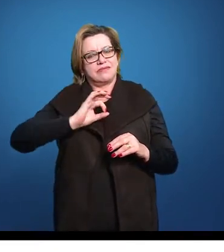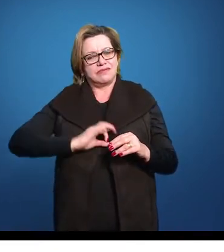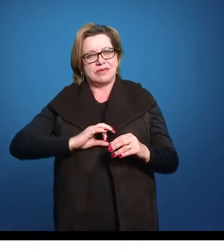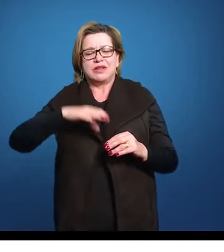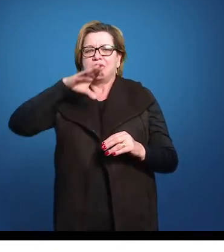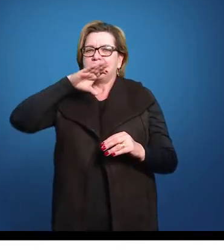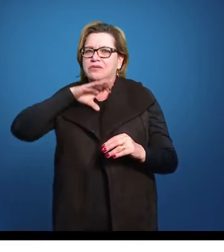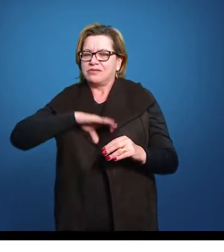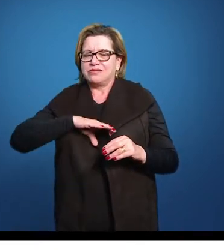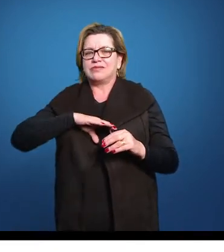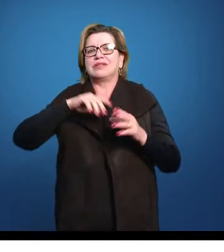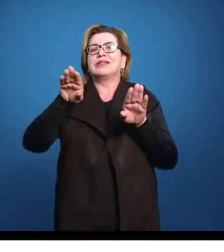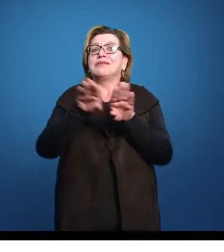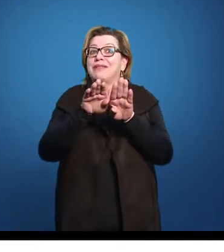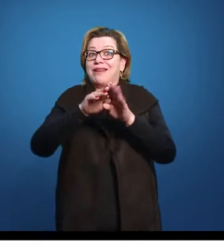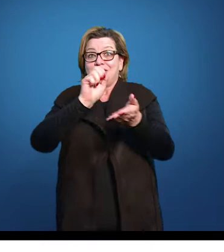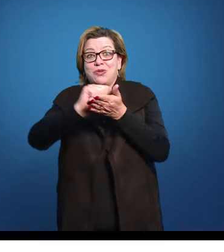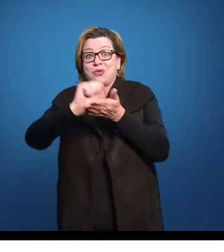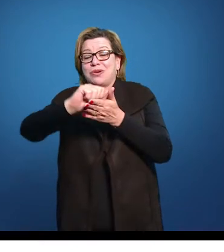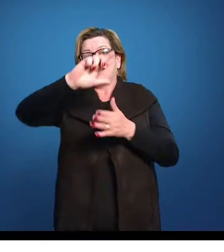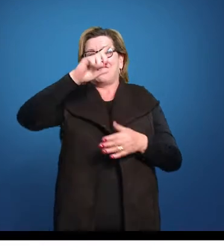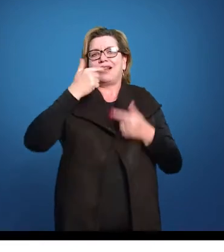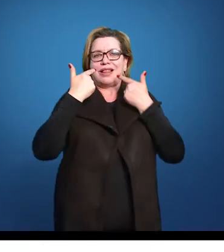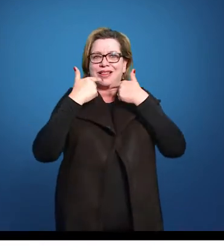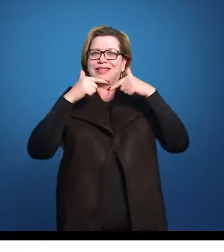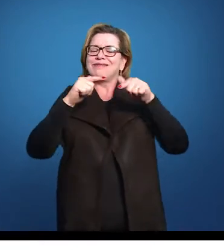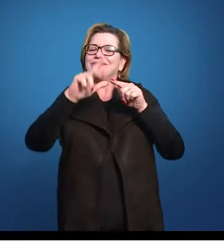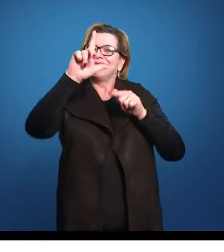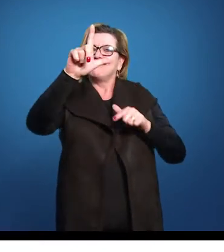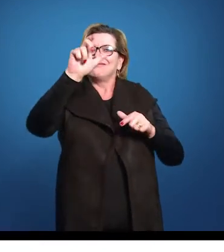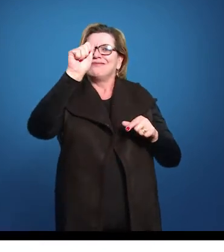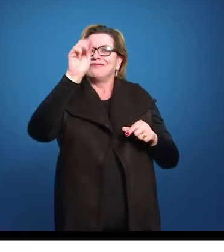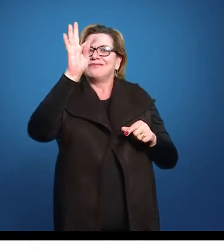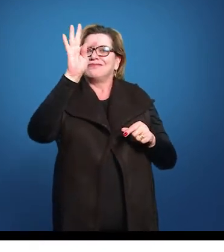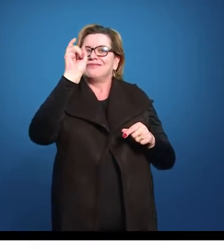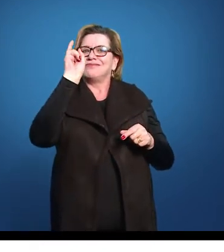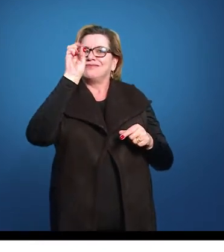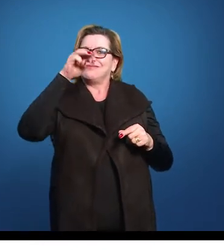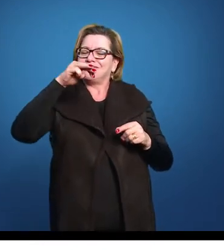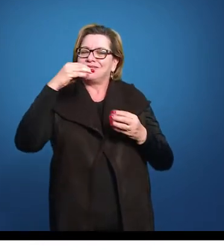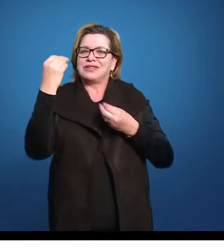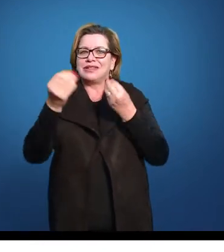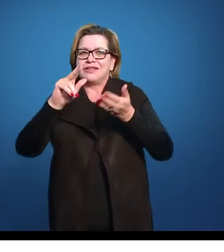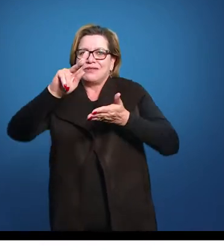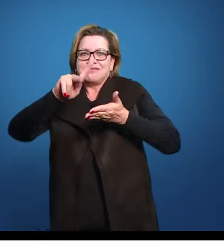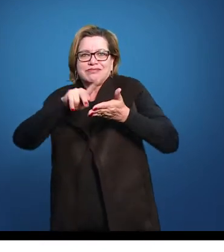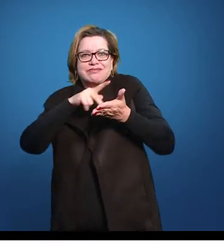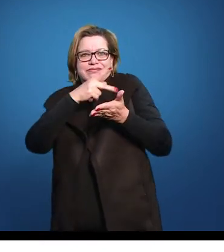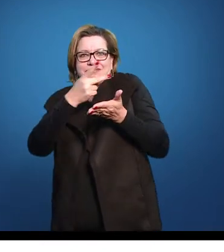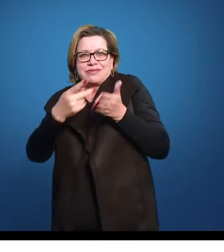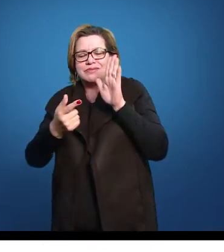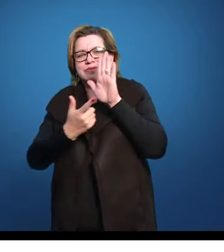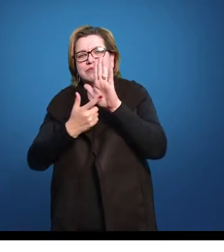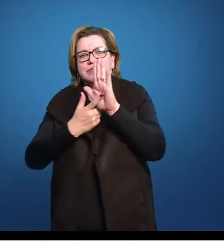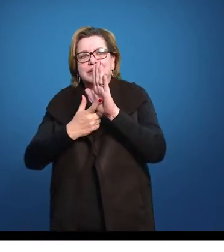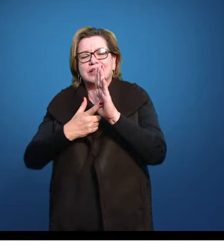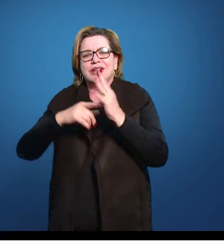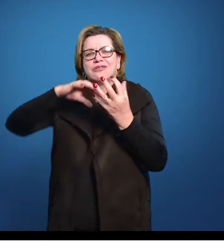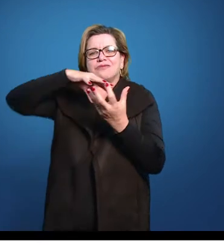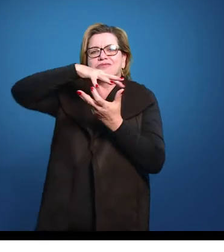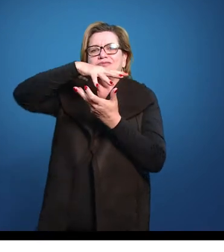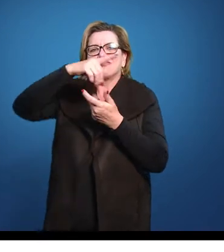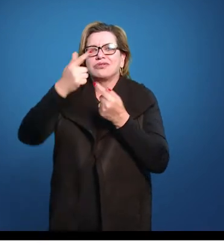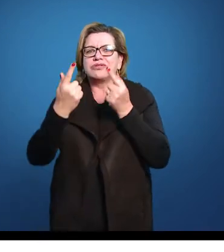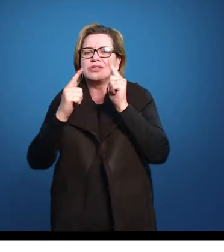trazer essas pessoas para a fé cristã. Então, vocês vão ver que os poemas que ele escreve, são todos nesse sentido de apresentar uma geografia, uma história de um